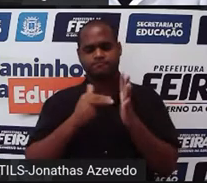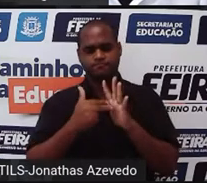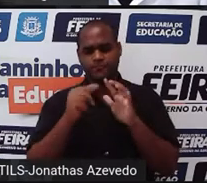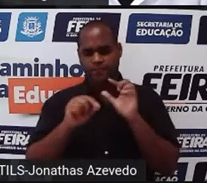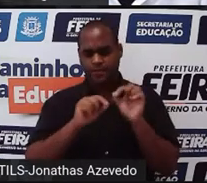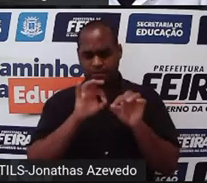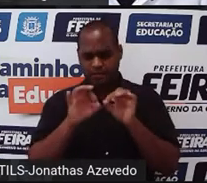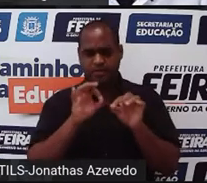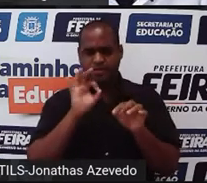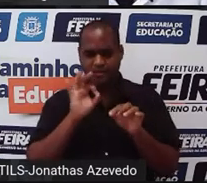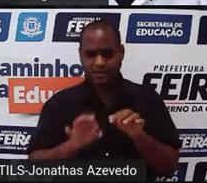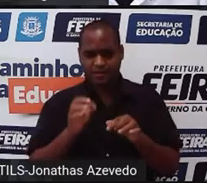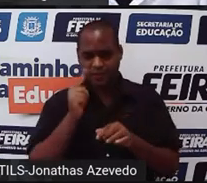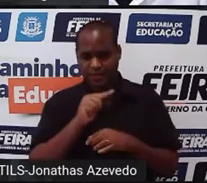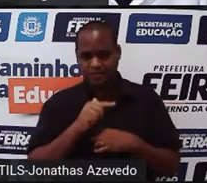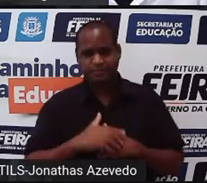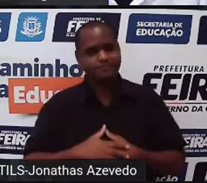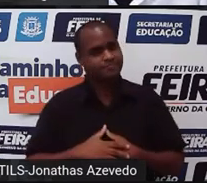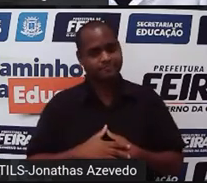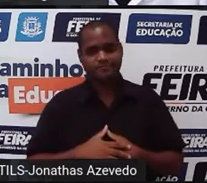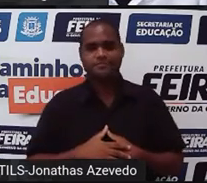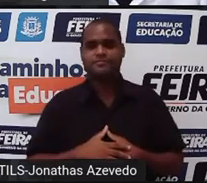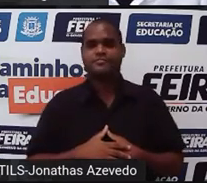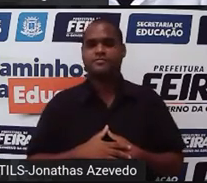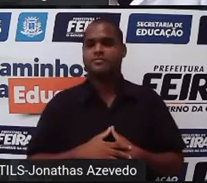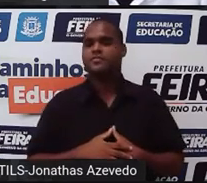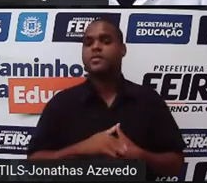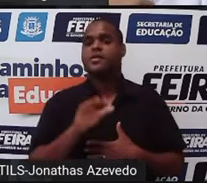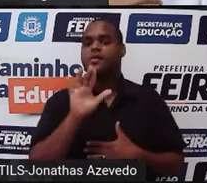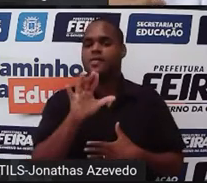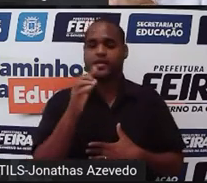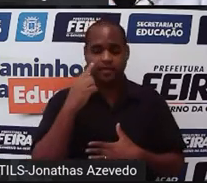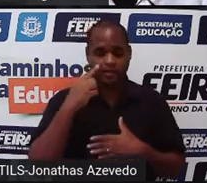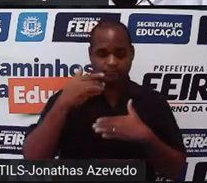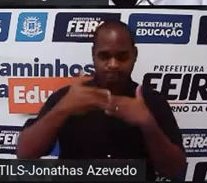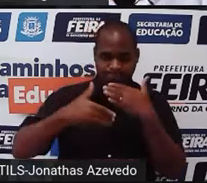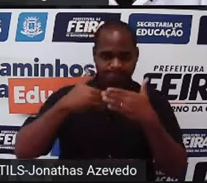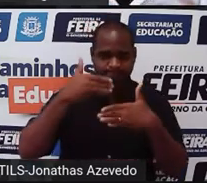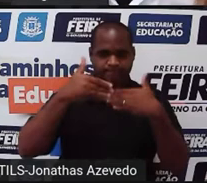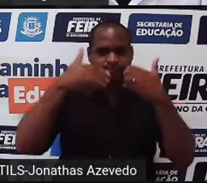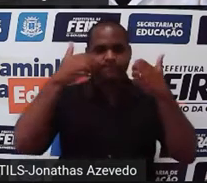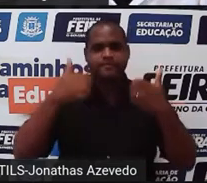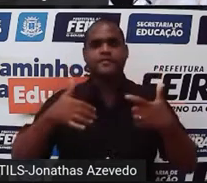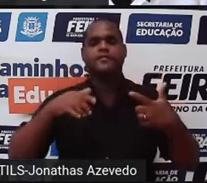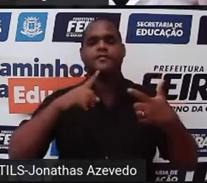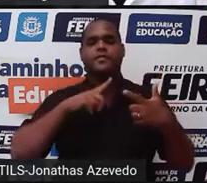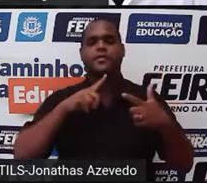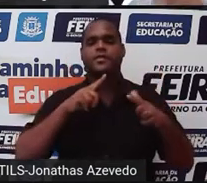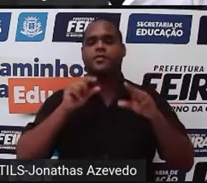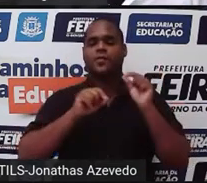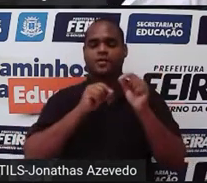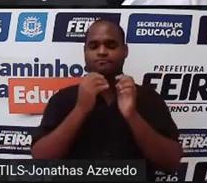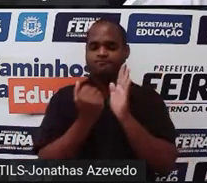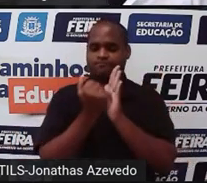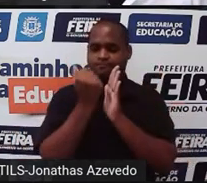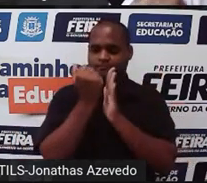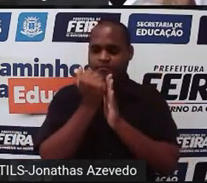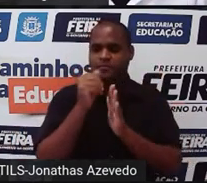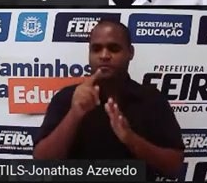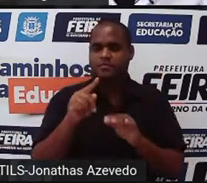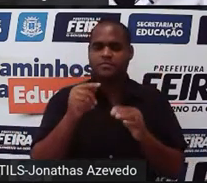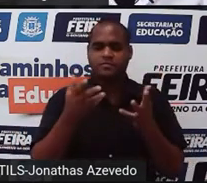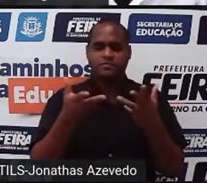fazer e acertar, tá bom? Mas esse passo a passo aumenta as suas chances